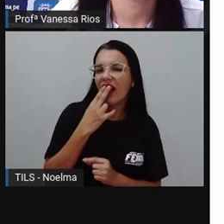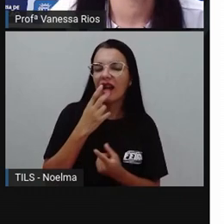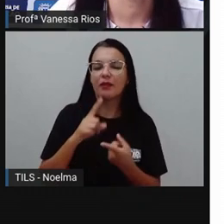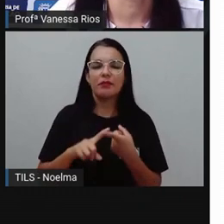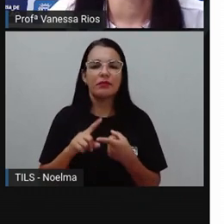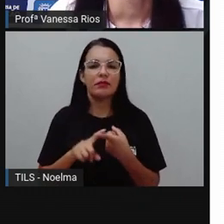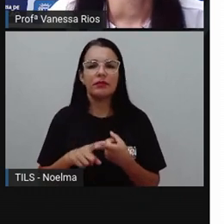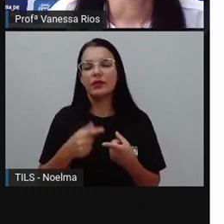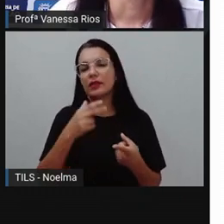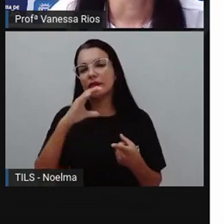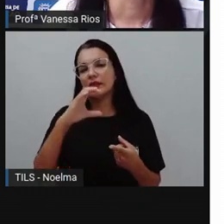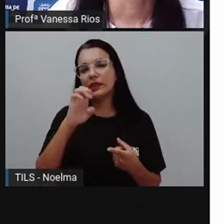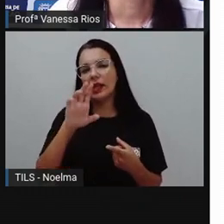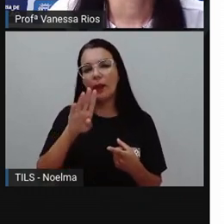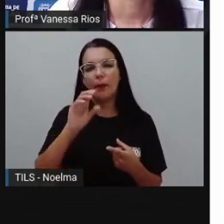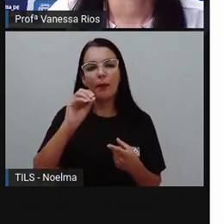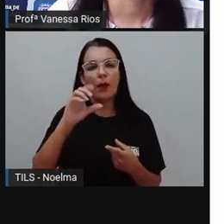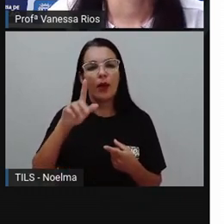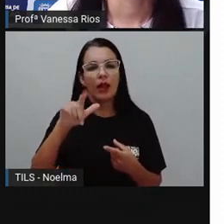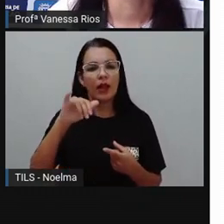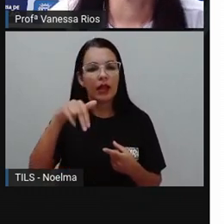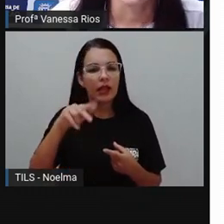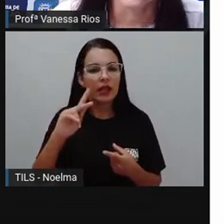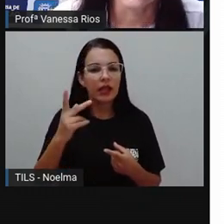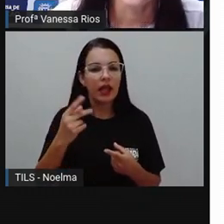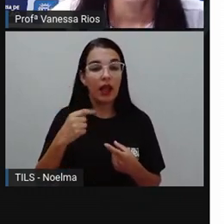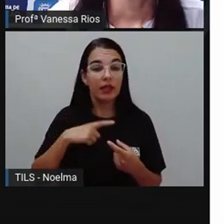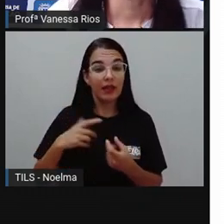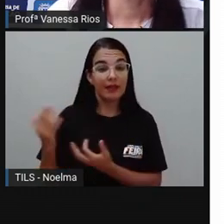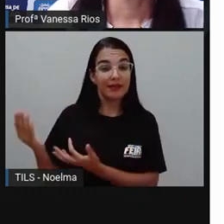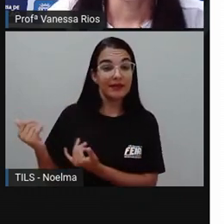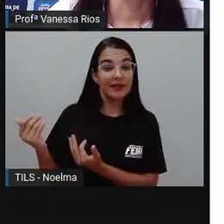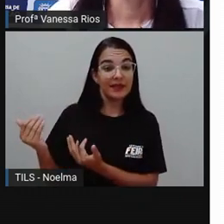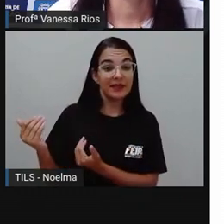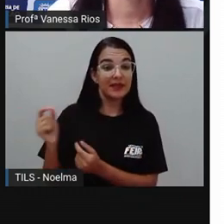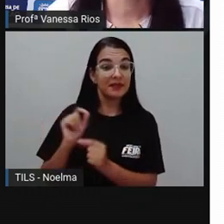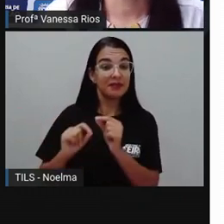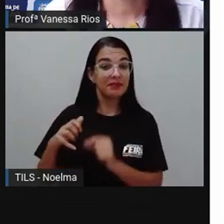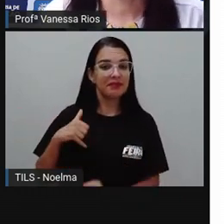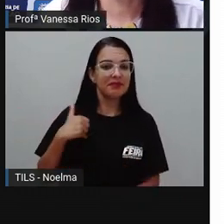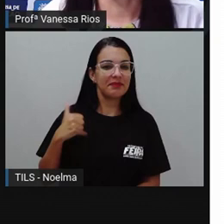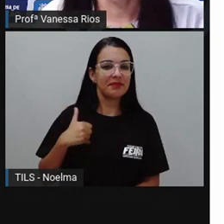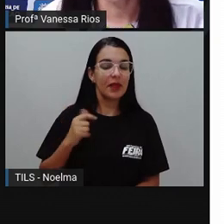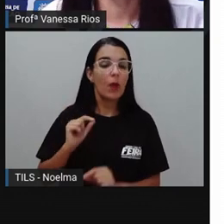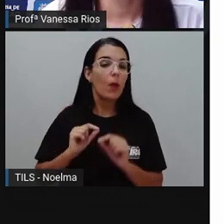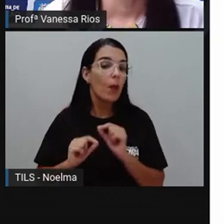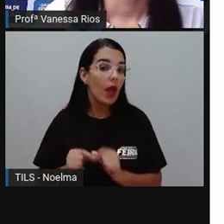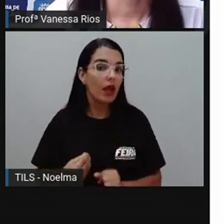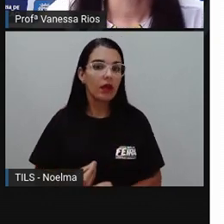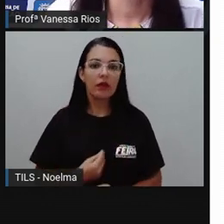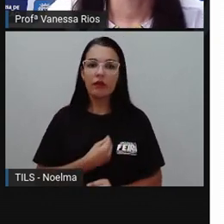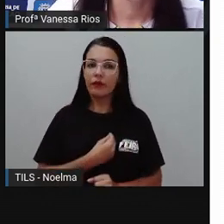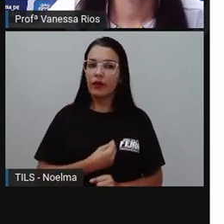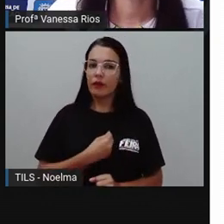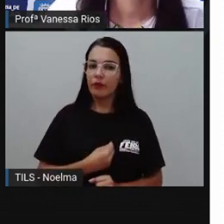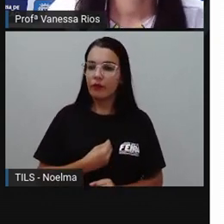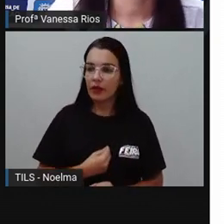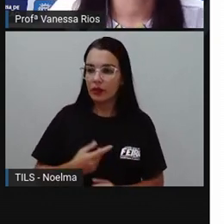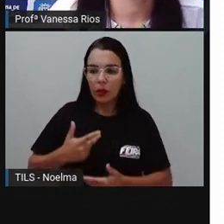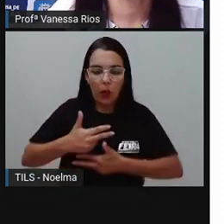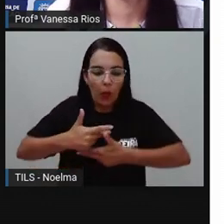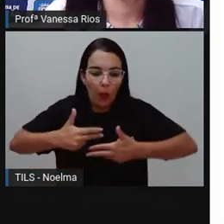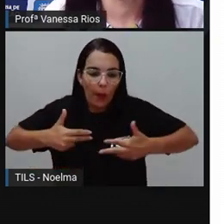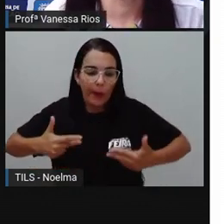aparece aí na idade de adolescentes, vivendo situações normais